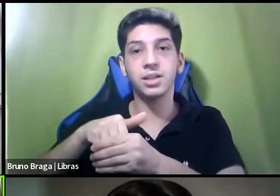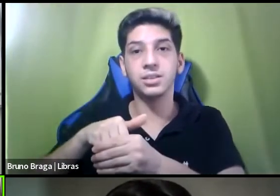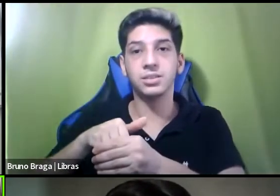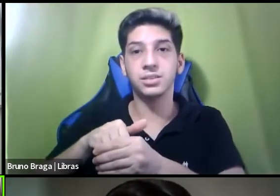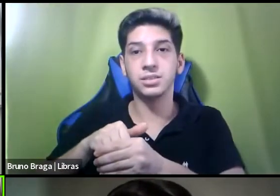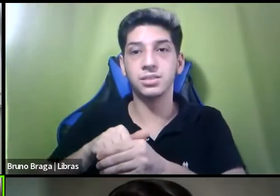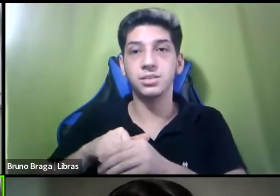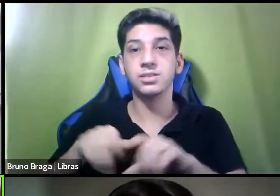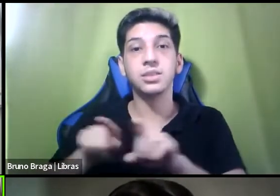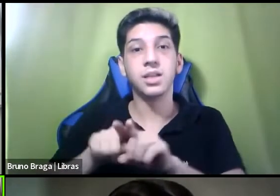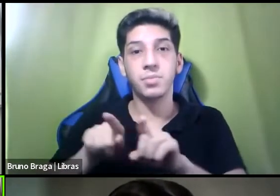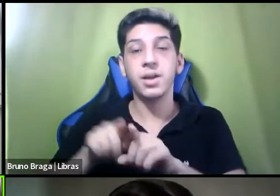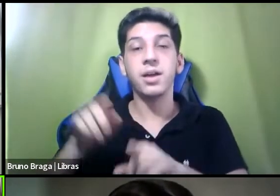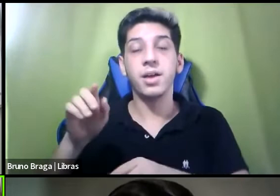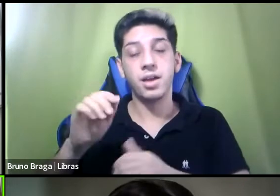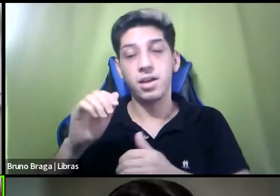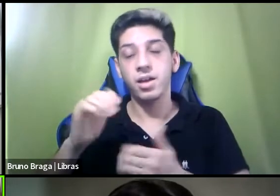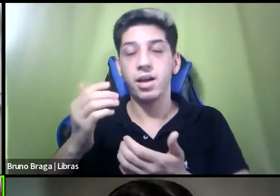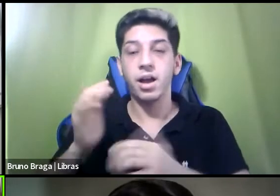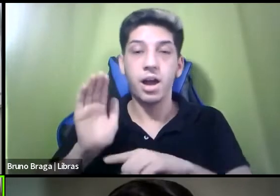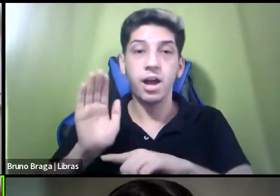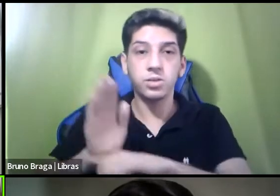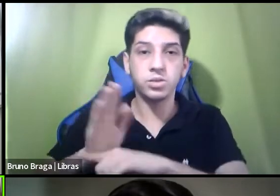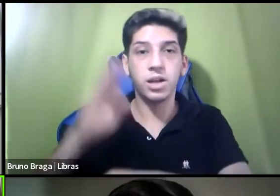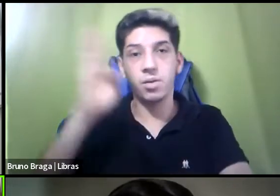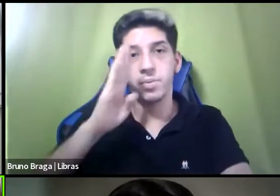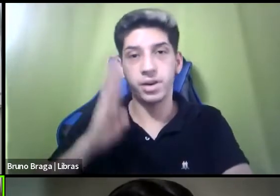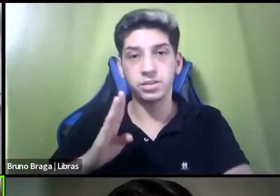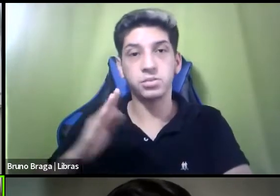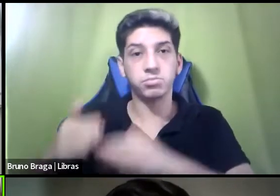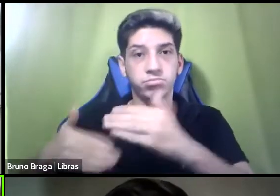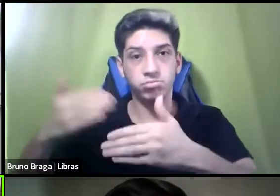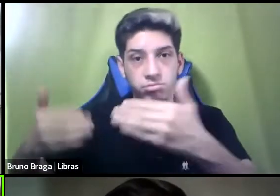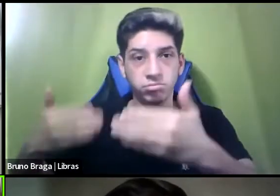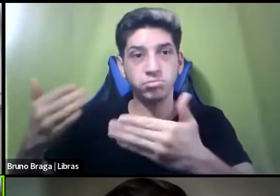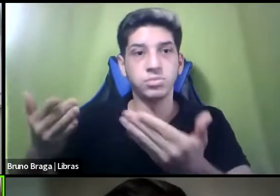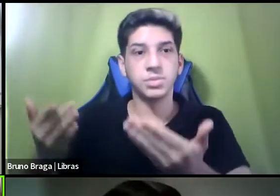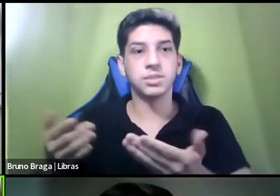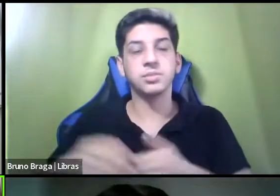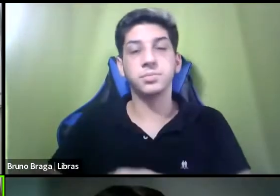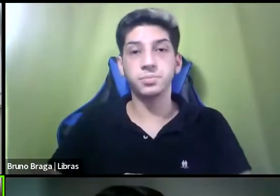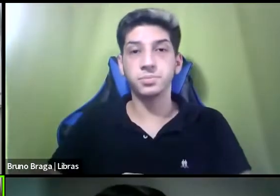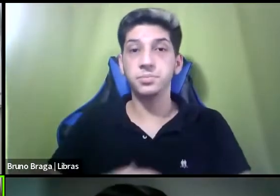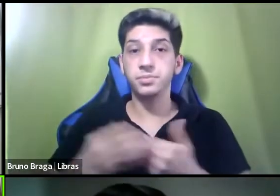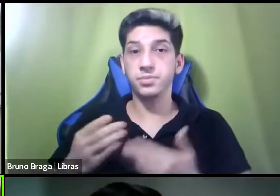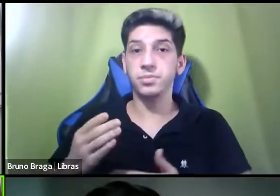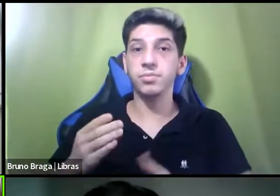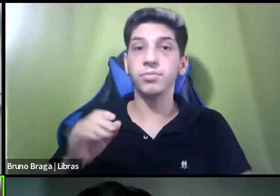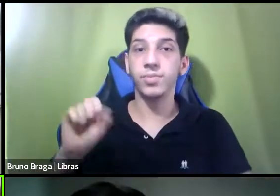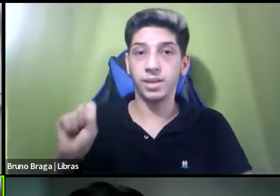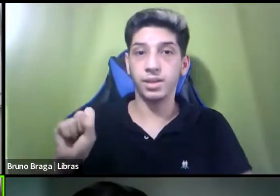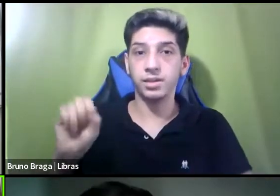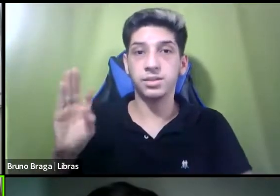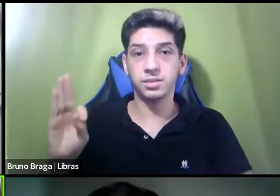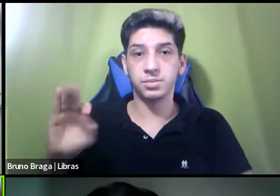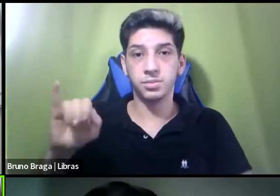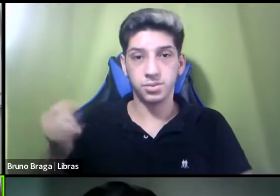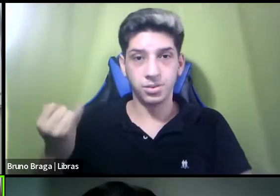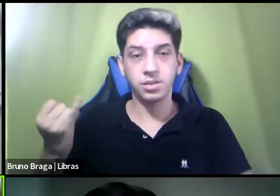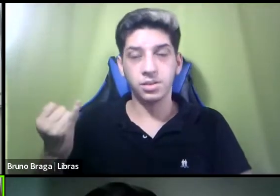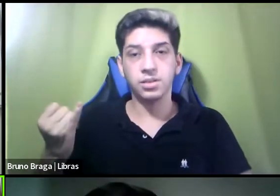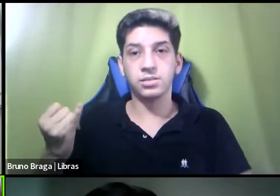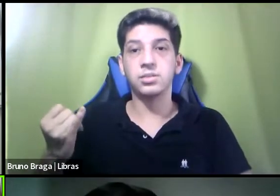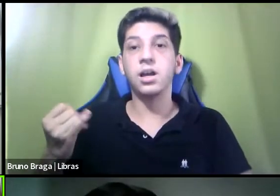destinos políticos do nosso país. Então o Superior Tribunal de Justiça ele faz até uma situação a